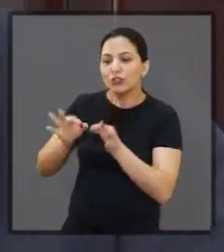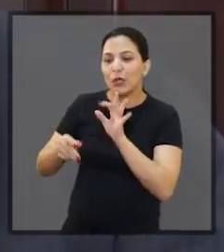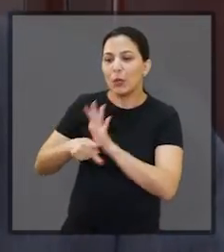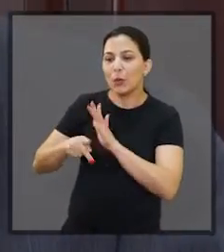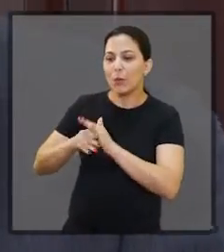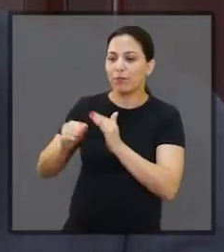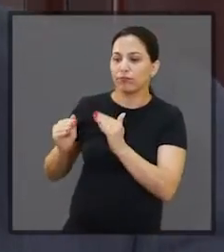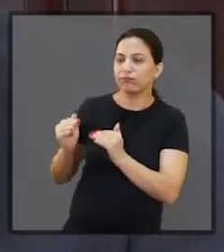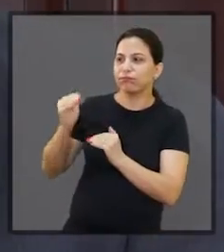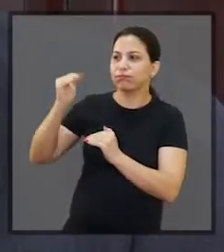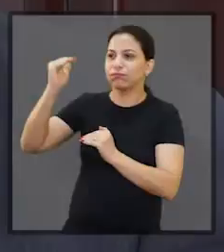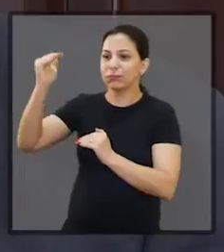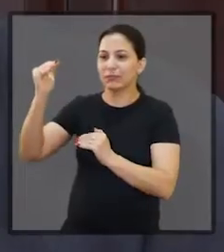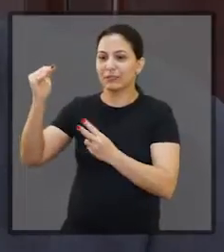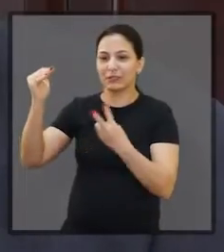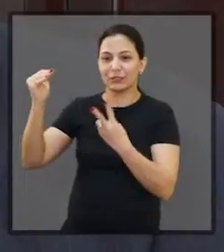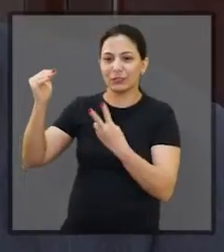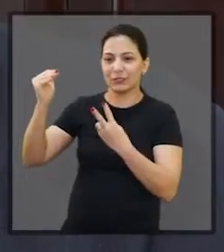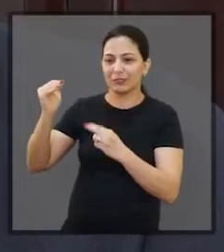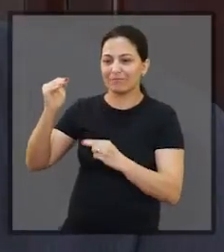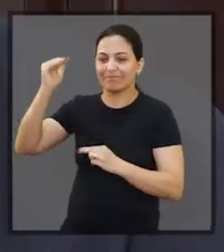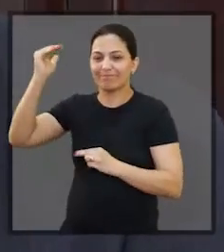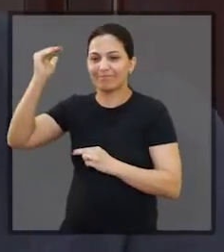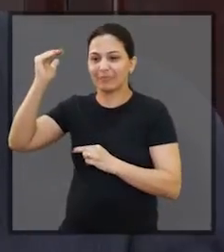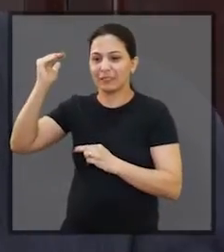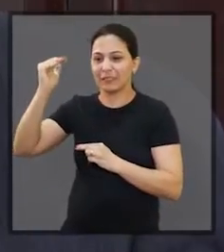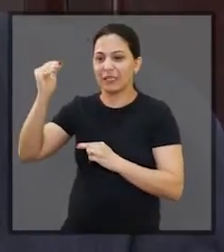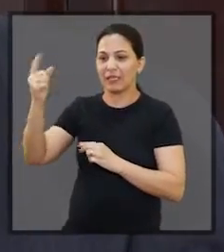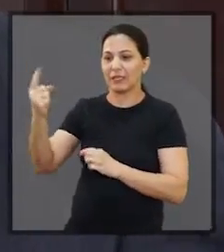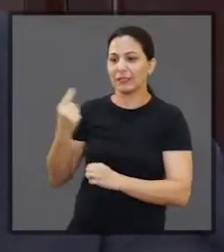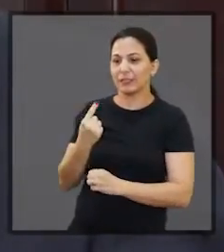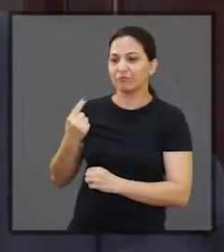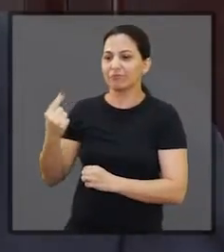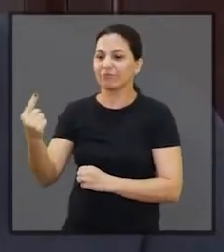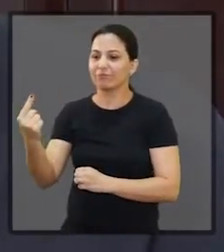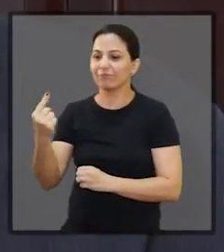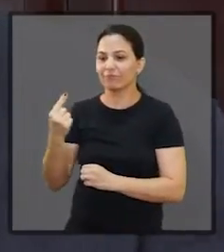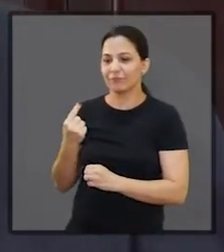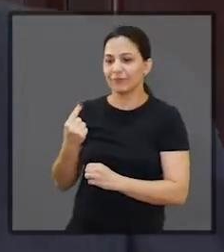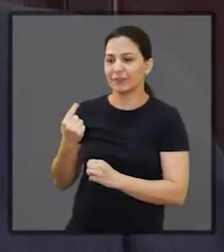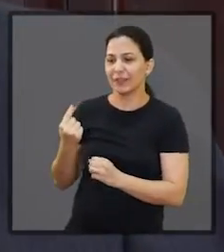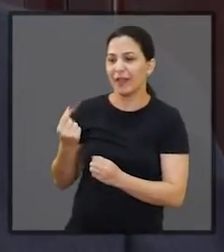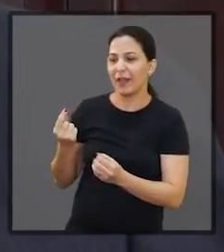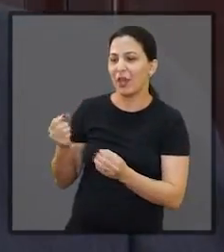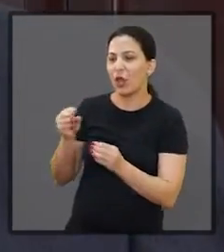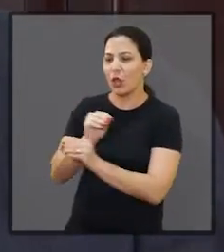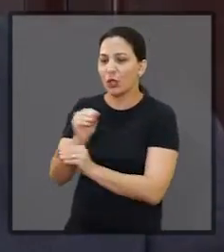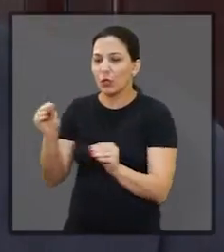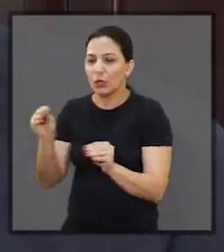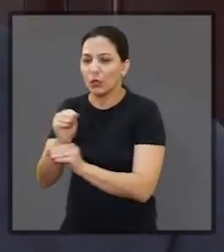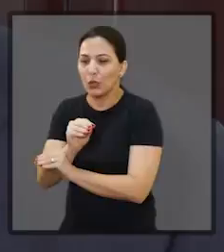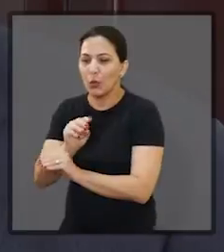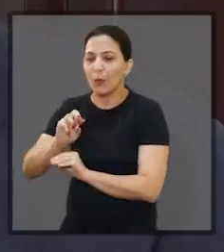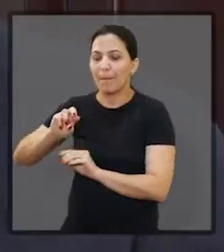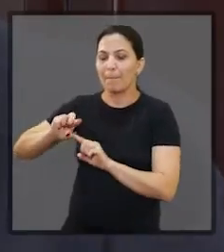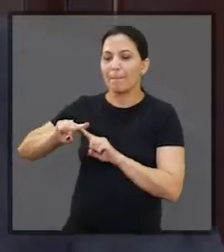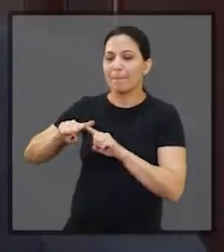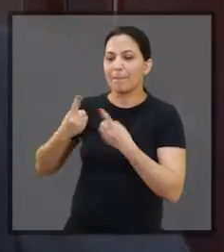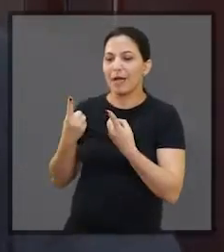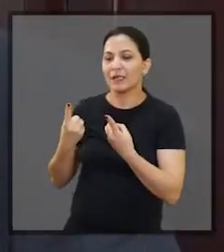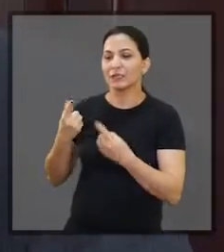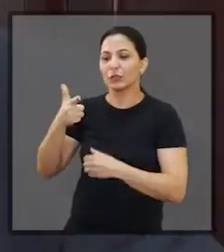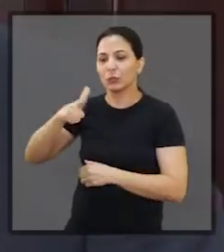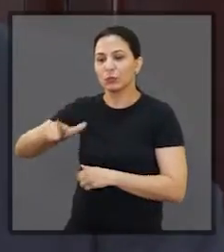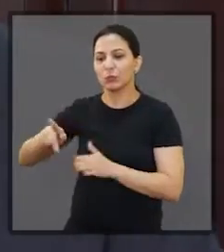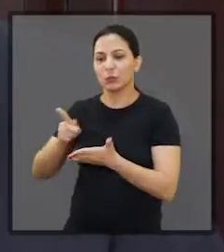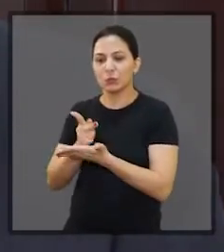o judiciário acabou avançando sobre os outros dois poderes. Eles fazem uma ida e volta. Vão para a política, voltam para o judiciário. Vão para o